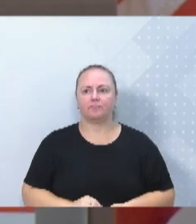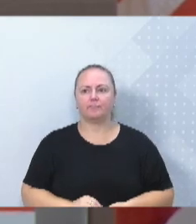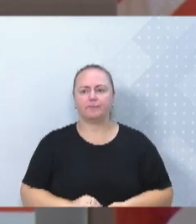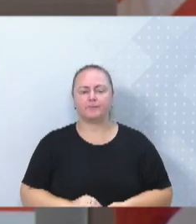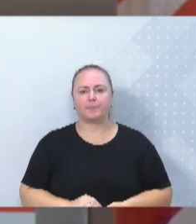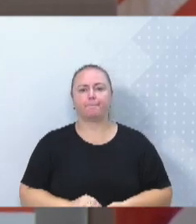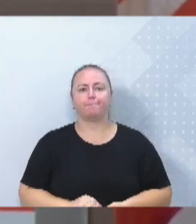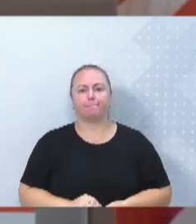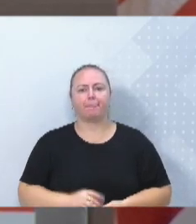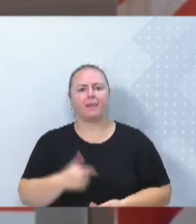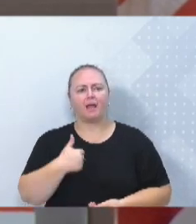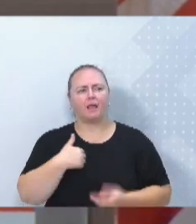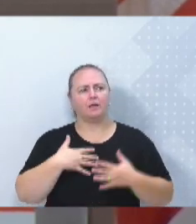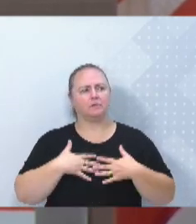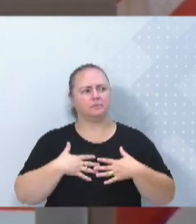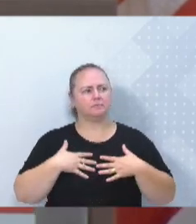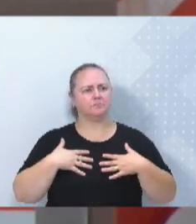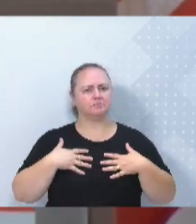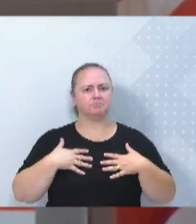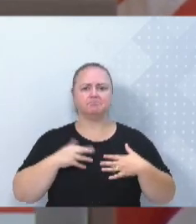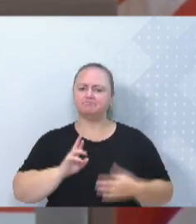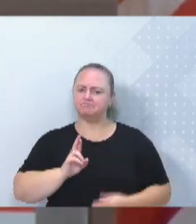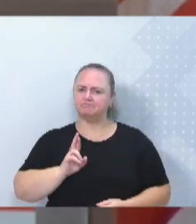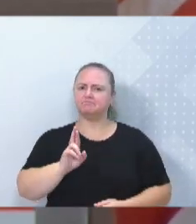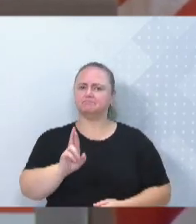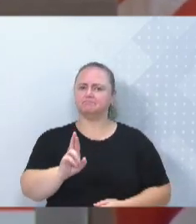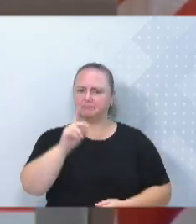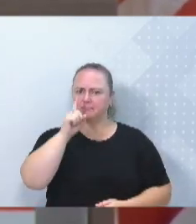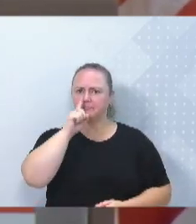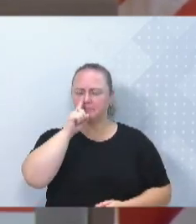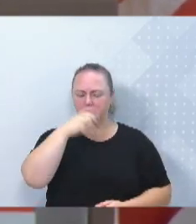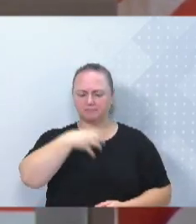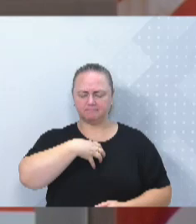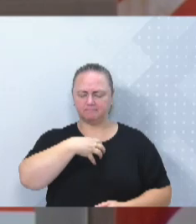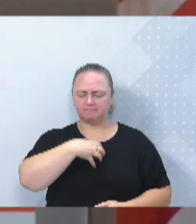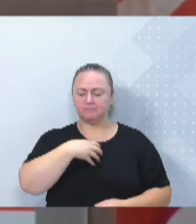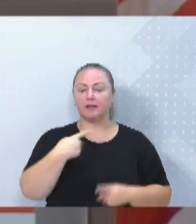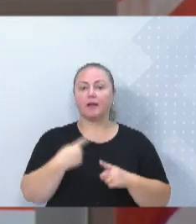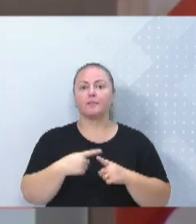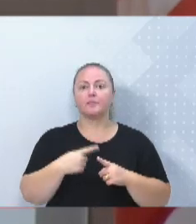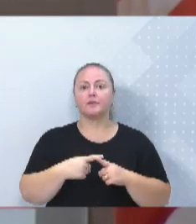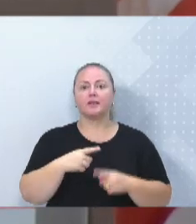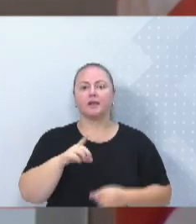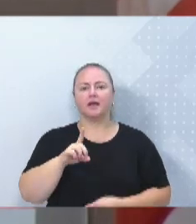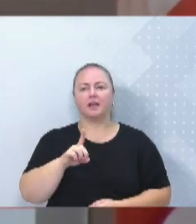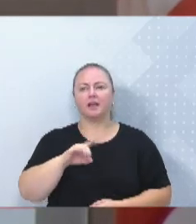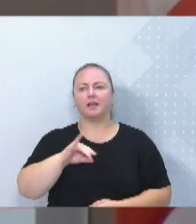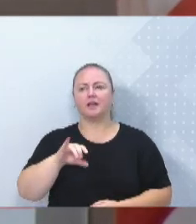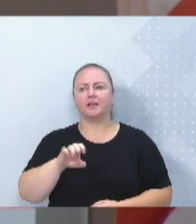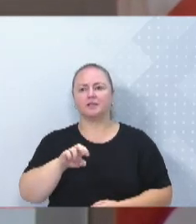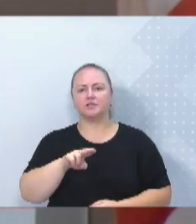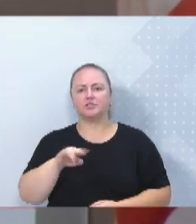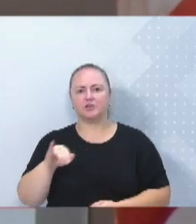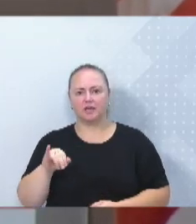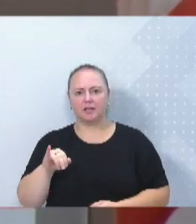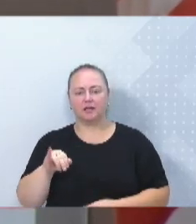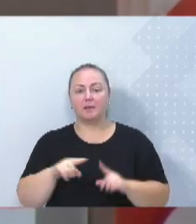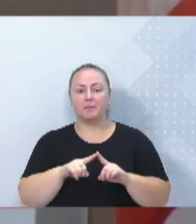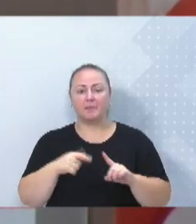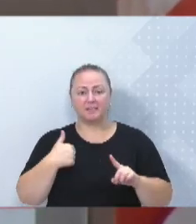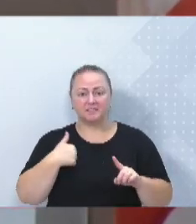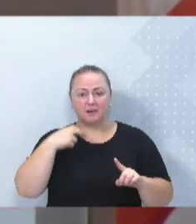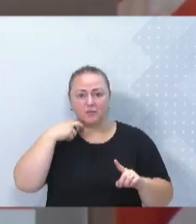honrada e muito bem representada como mãe por ter a Jenny lá. Em partes me sinto